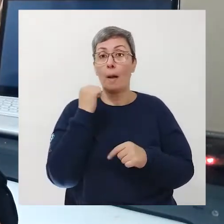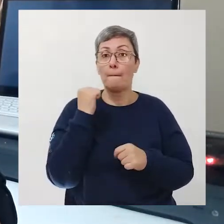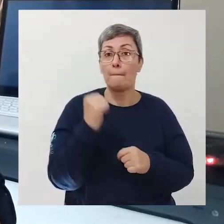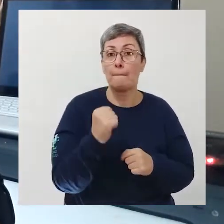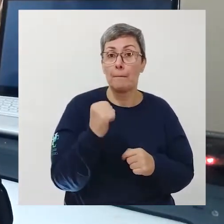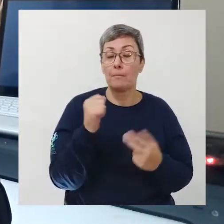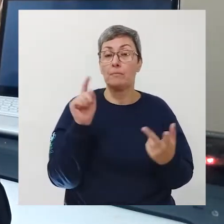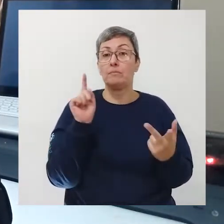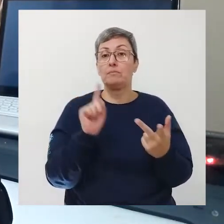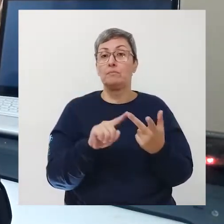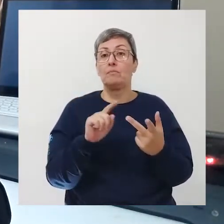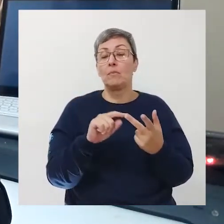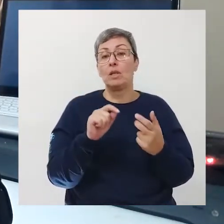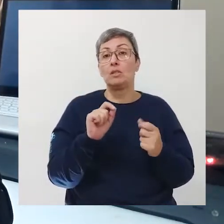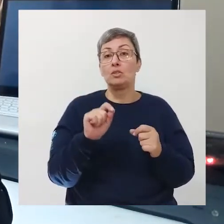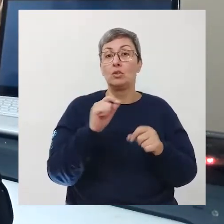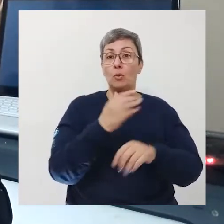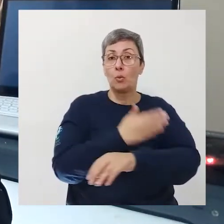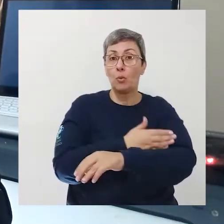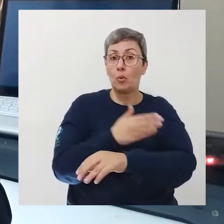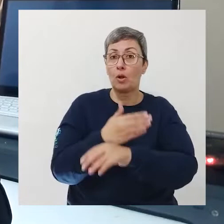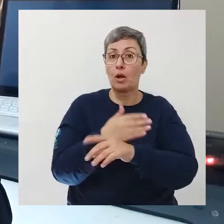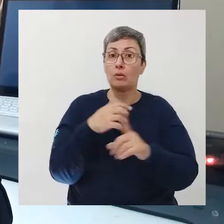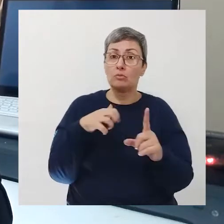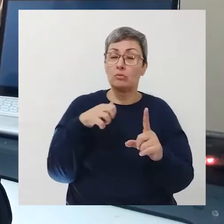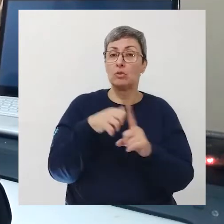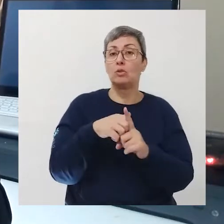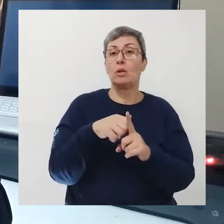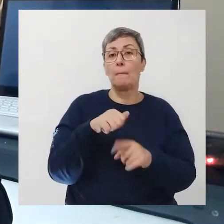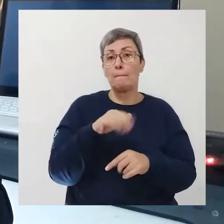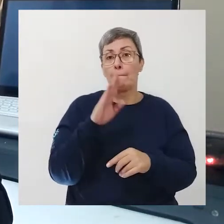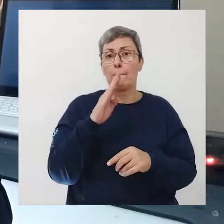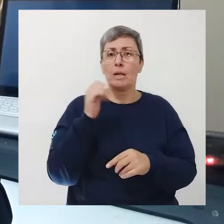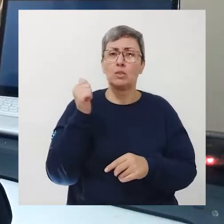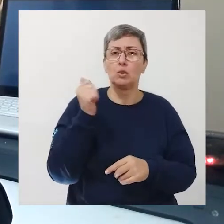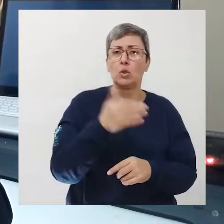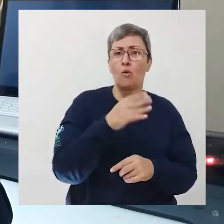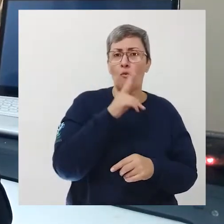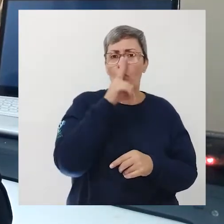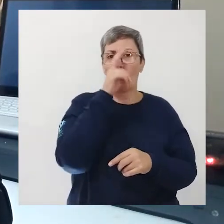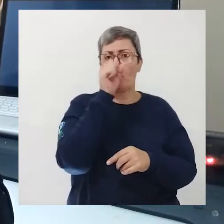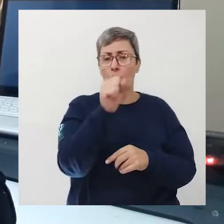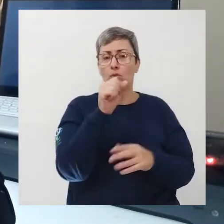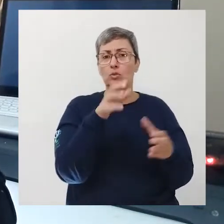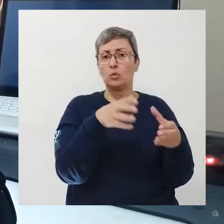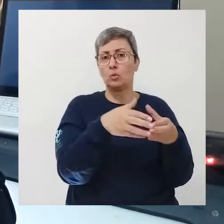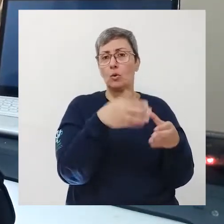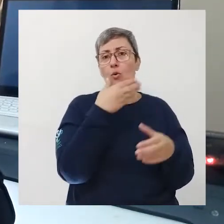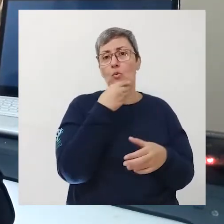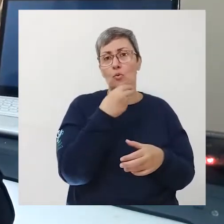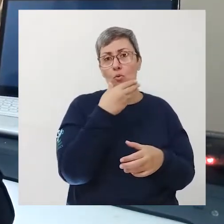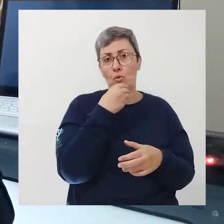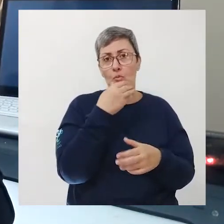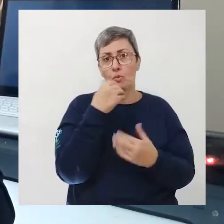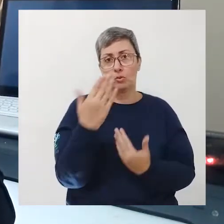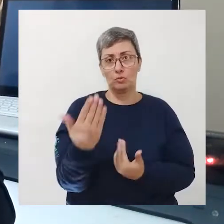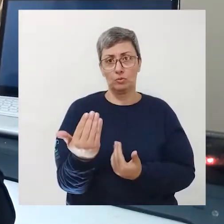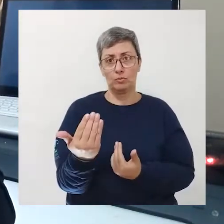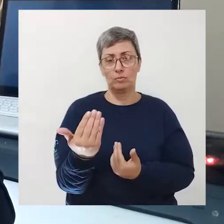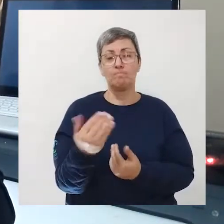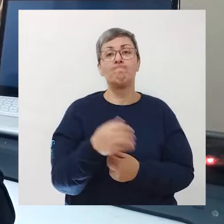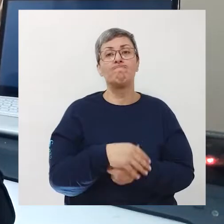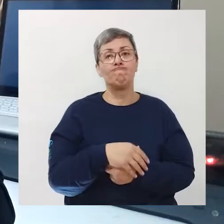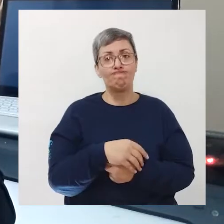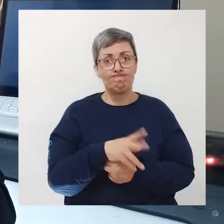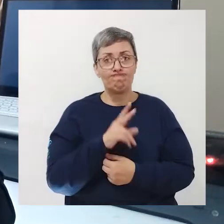homicídios e acidentes que atingem com maior intensidade a população masculina jovem